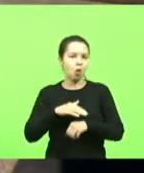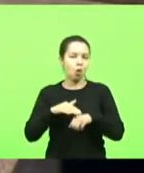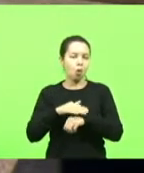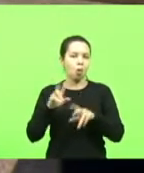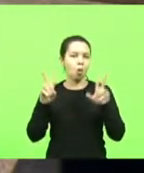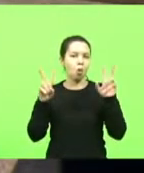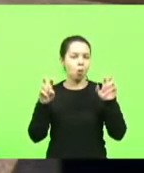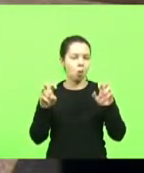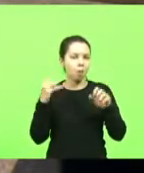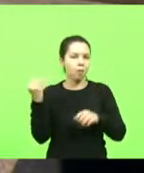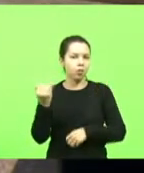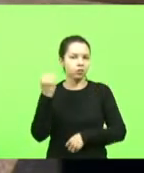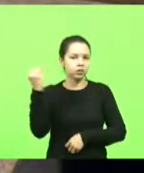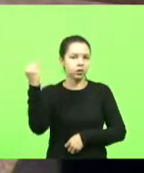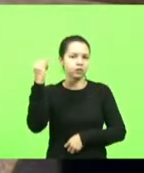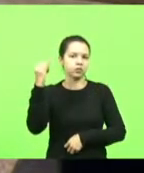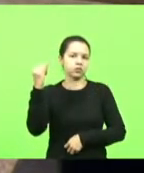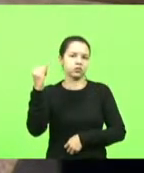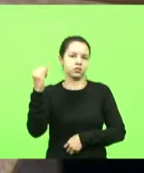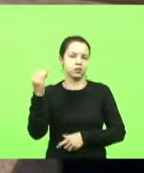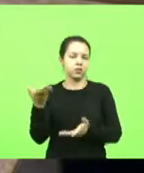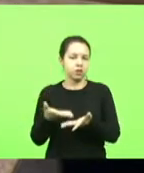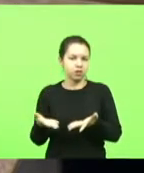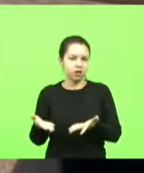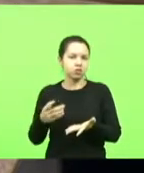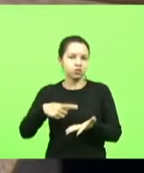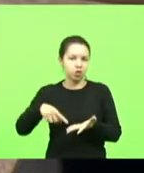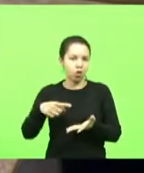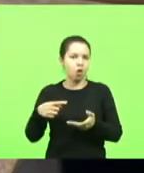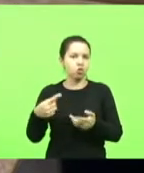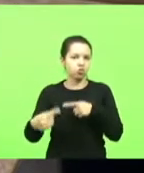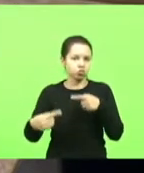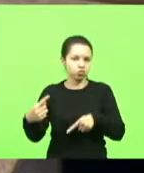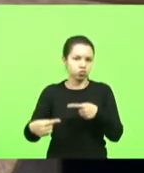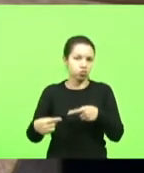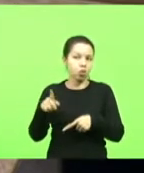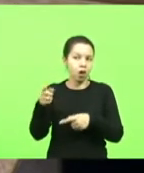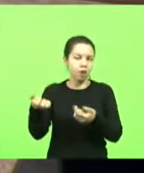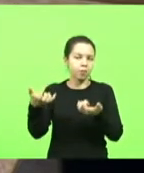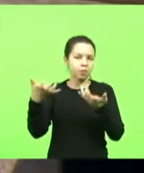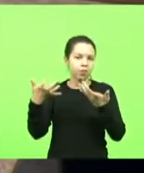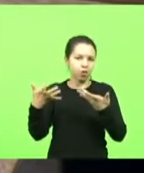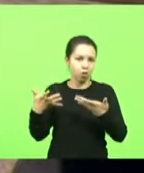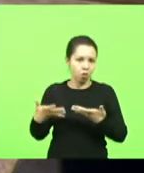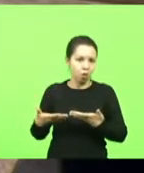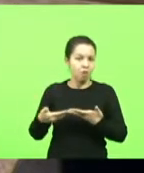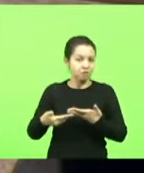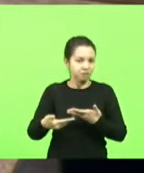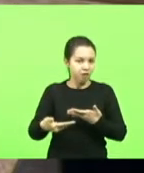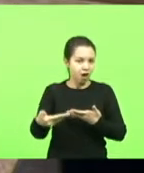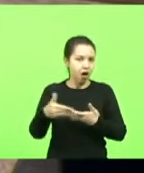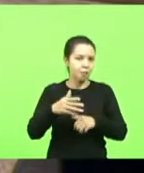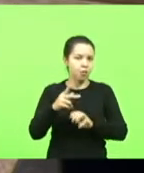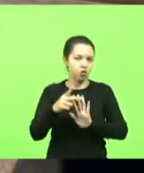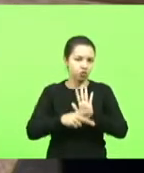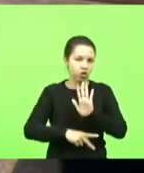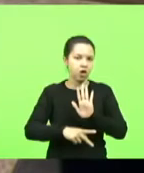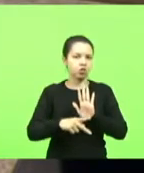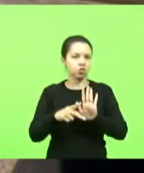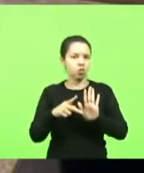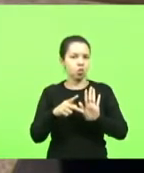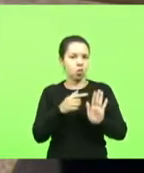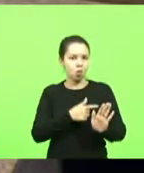e ele nos disse na época que estava no projeto do governo fazer essa federalização até hoje ela não foi feita